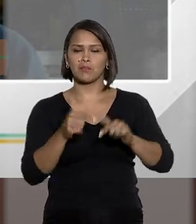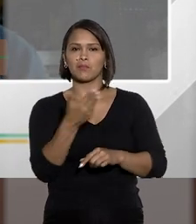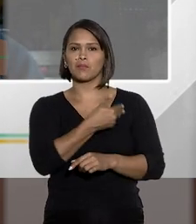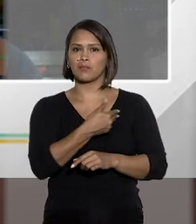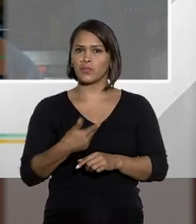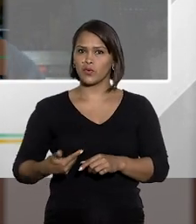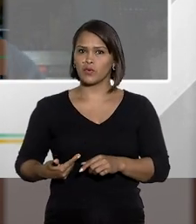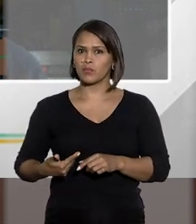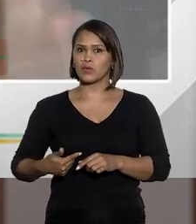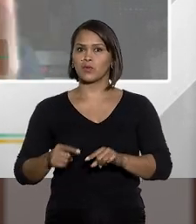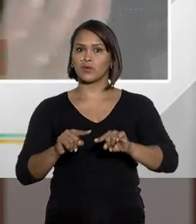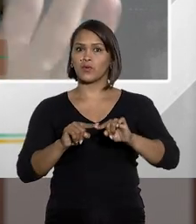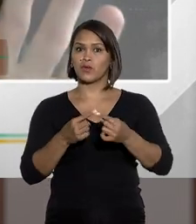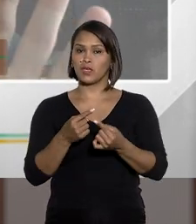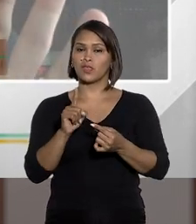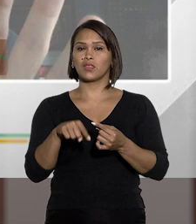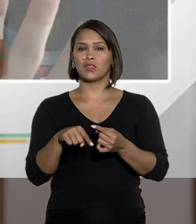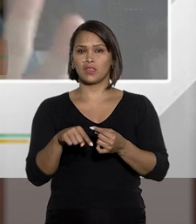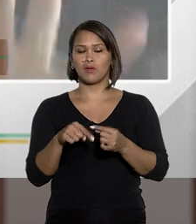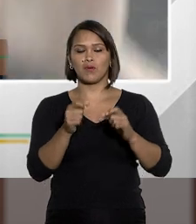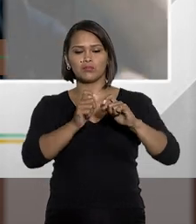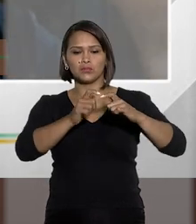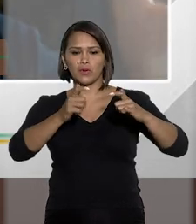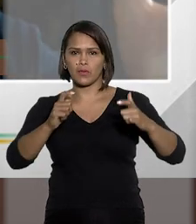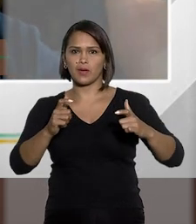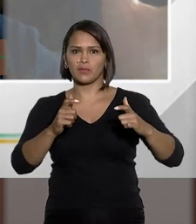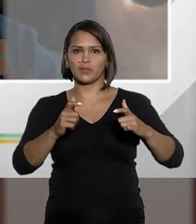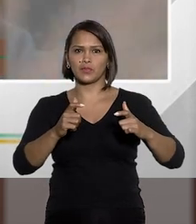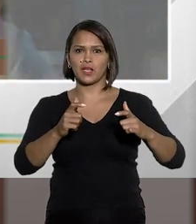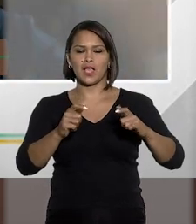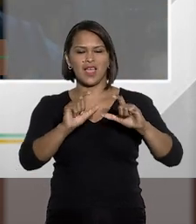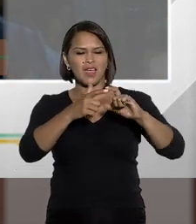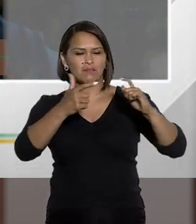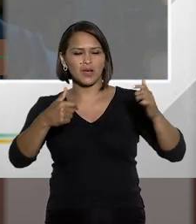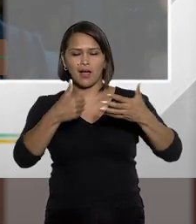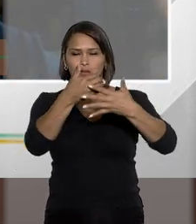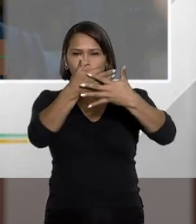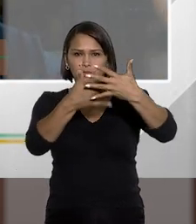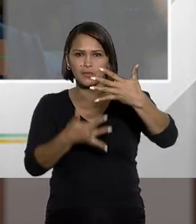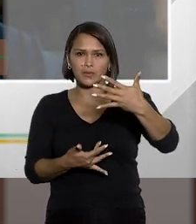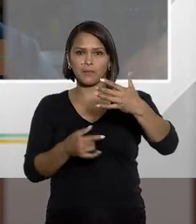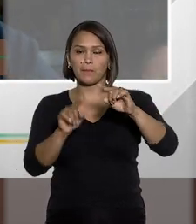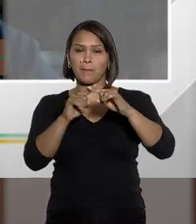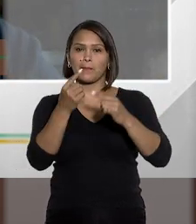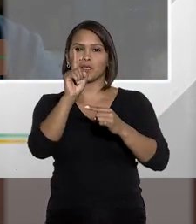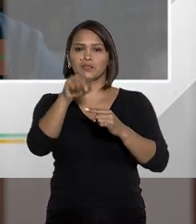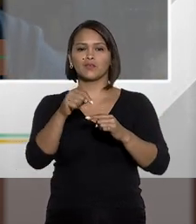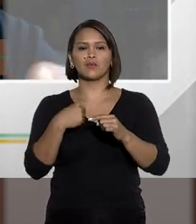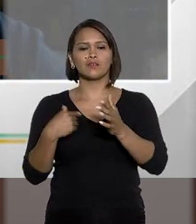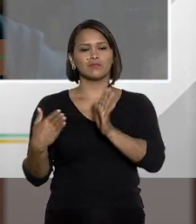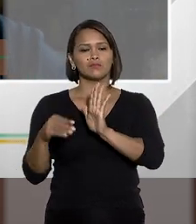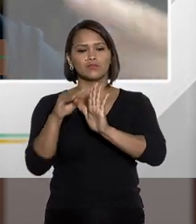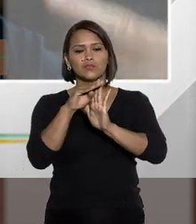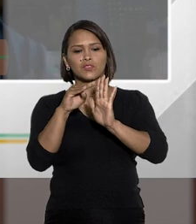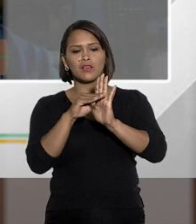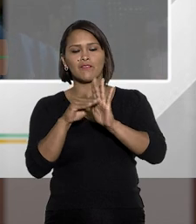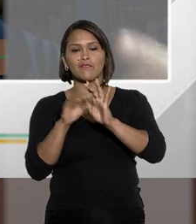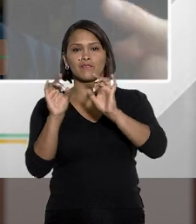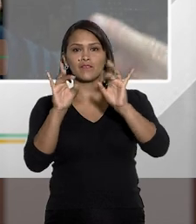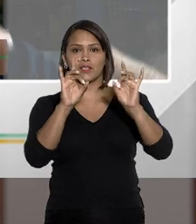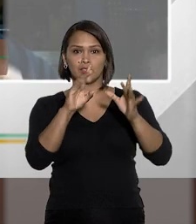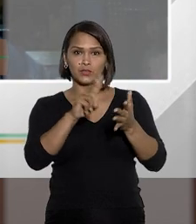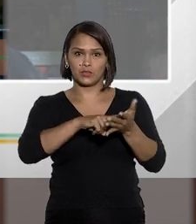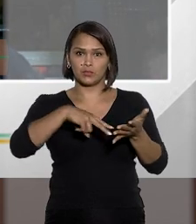alguma função pública. Então, é bastante amplo. O espectro é imenso. Mas, quando você vai nos